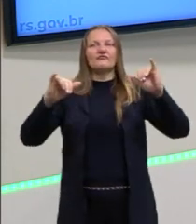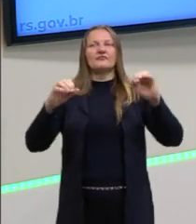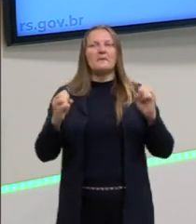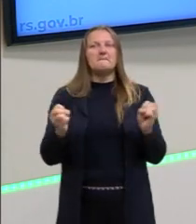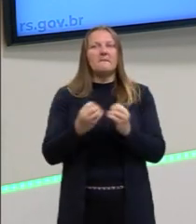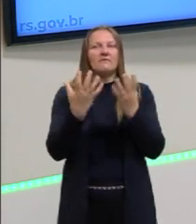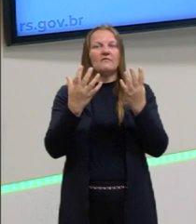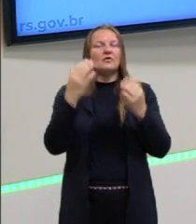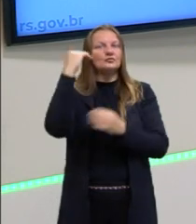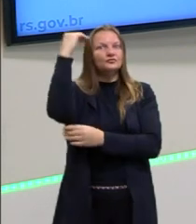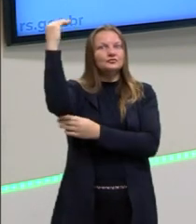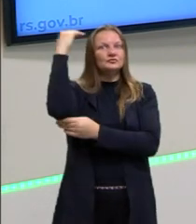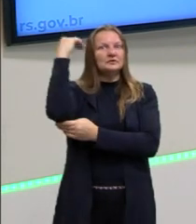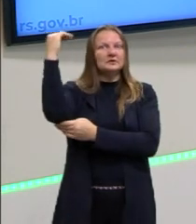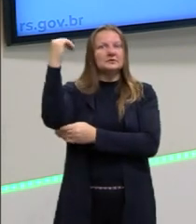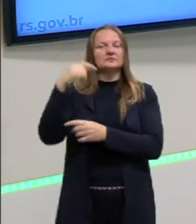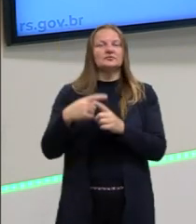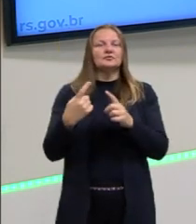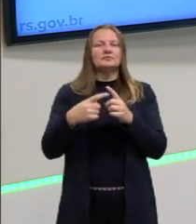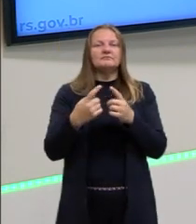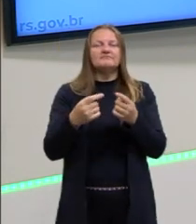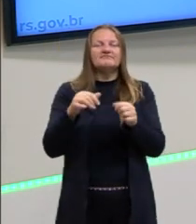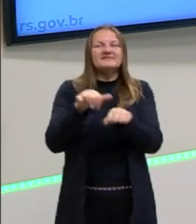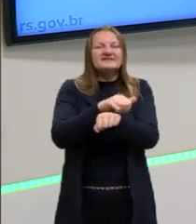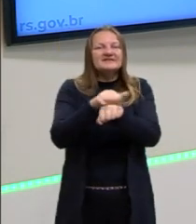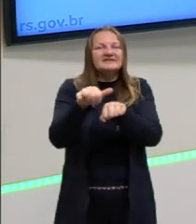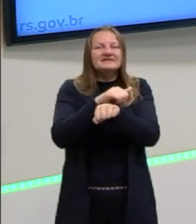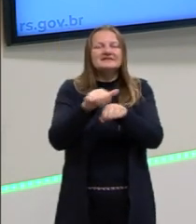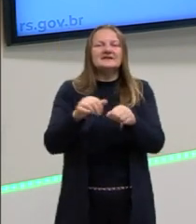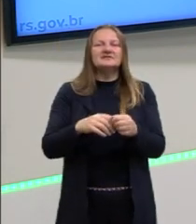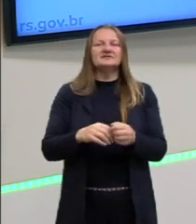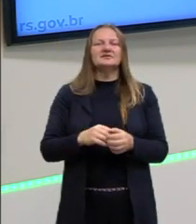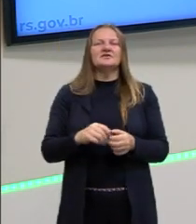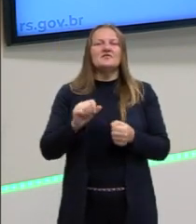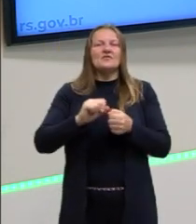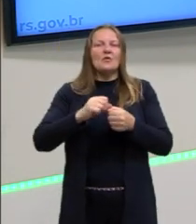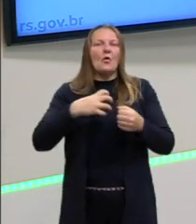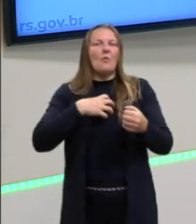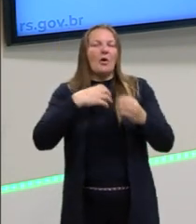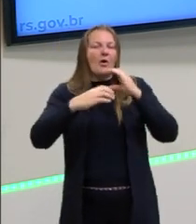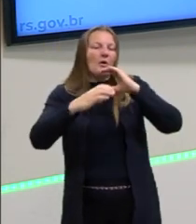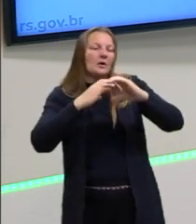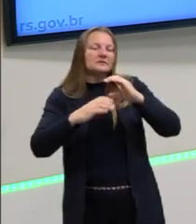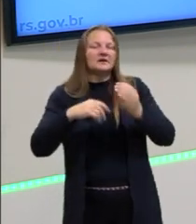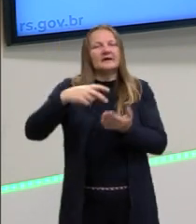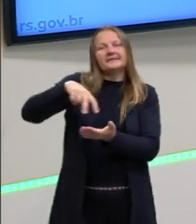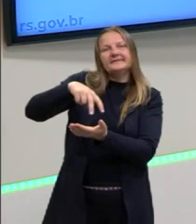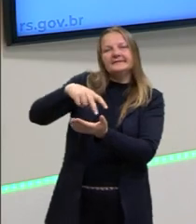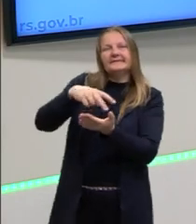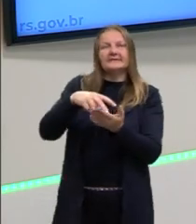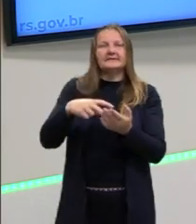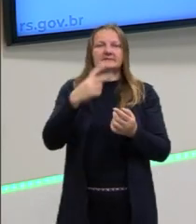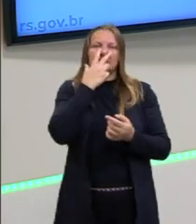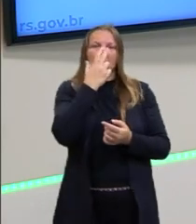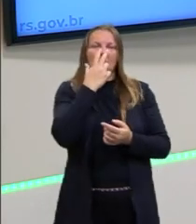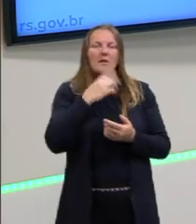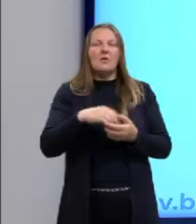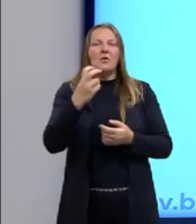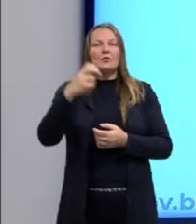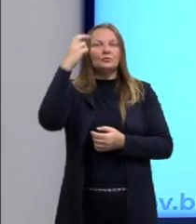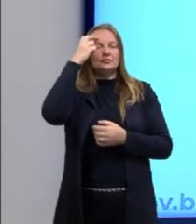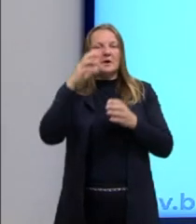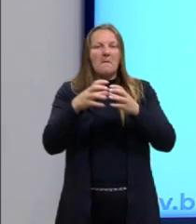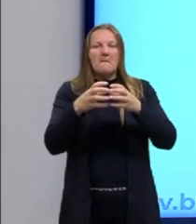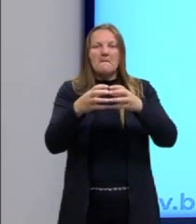tribilho, papapá, a gente faz, produz assim, né? Os instrumentos assim, a forma de cantar assim, a forma de dançar, na forma da cultura de